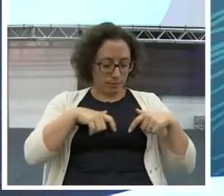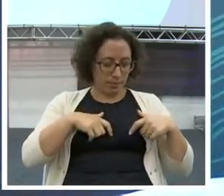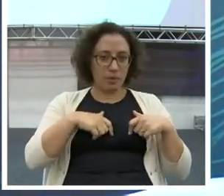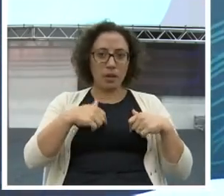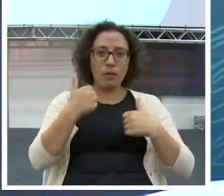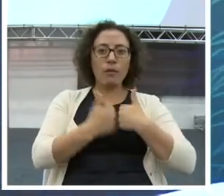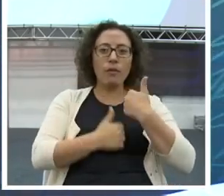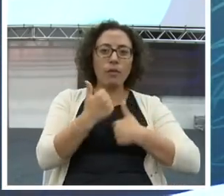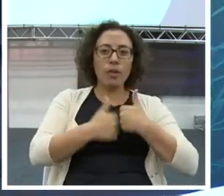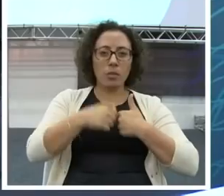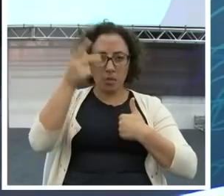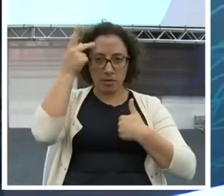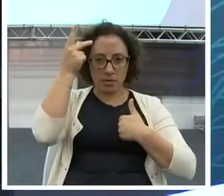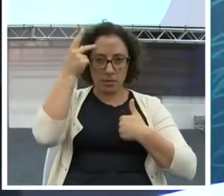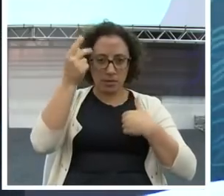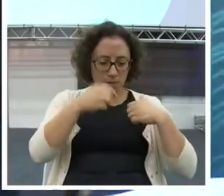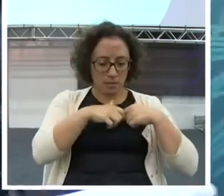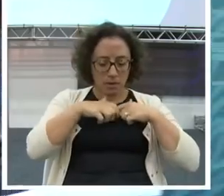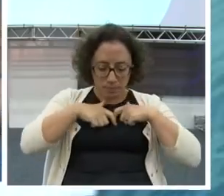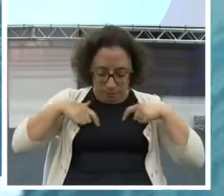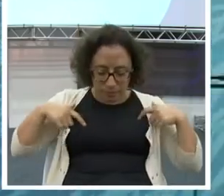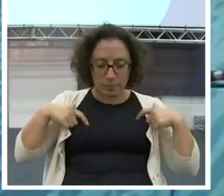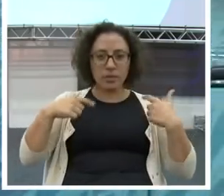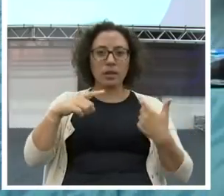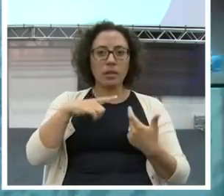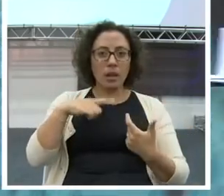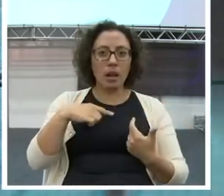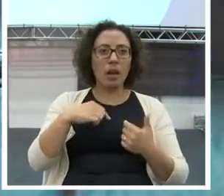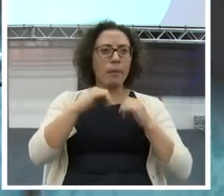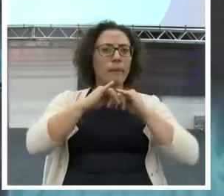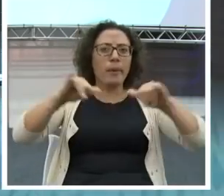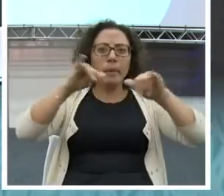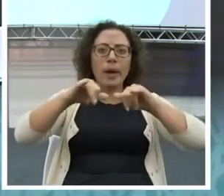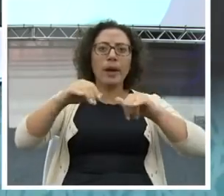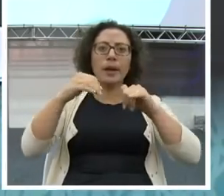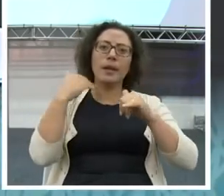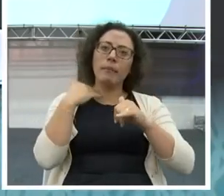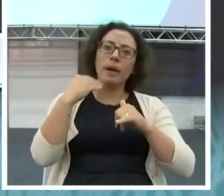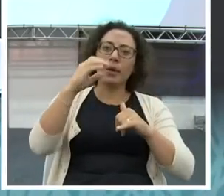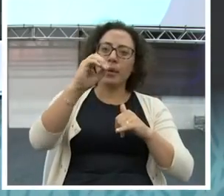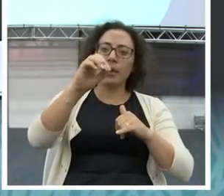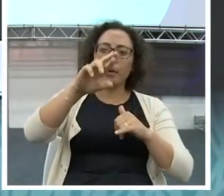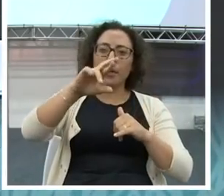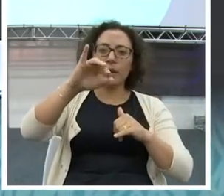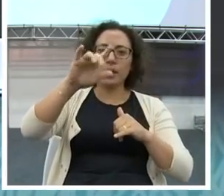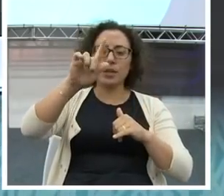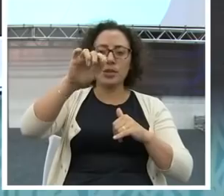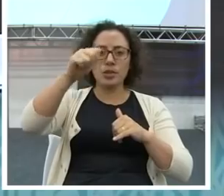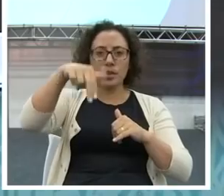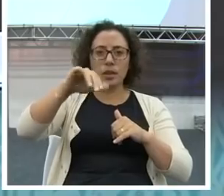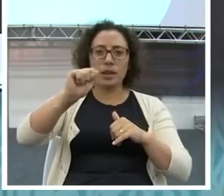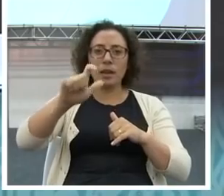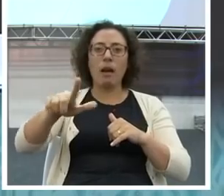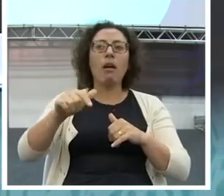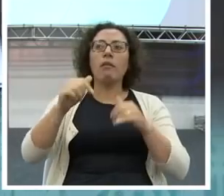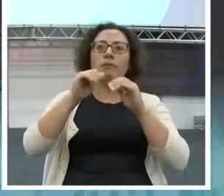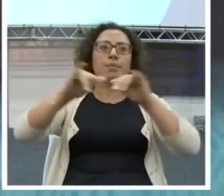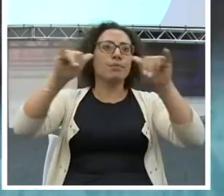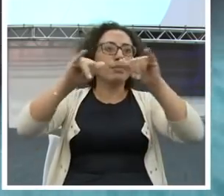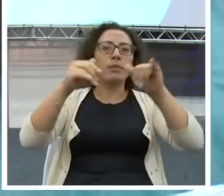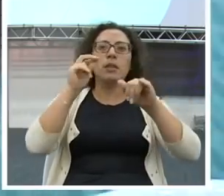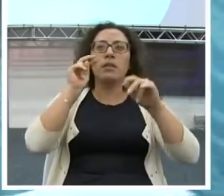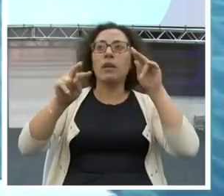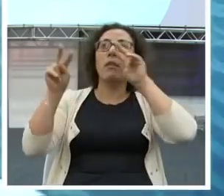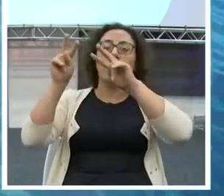monte. Tem propaganda do original para tudo quanto é canto. Mas você não se preocupou com a sua finança.